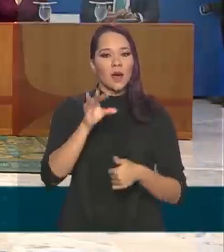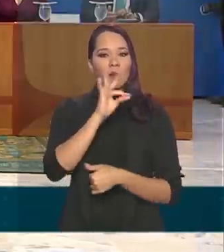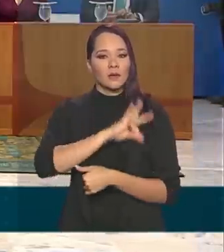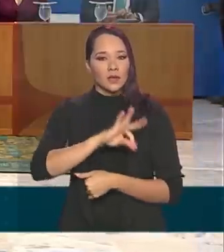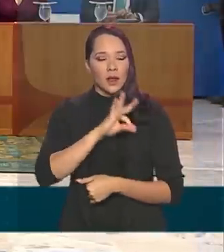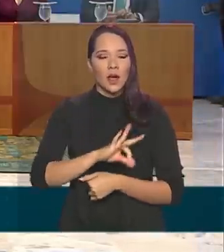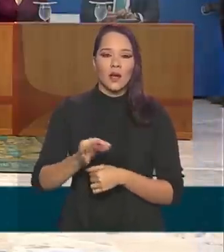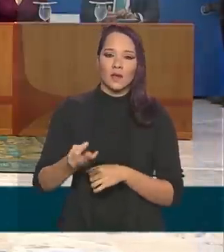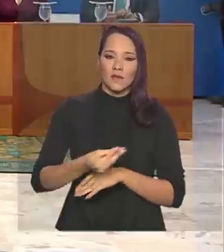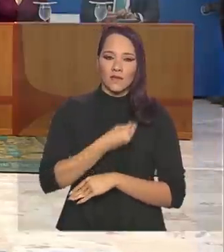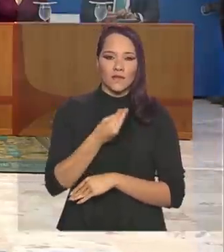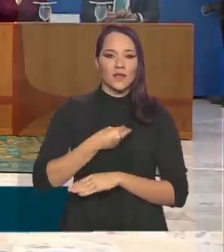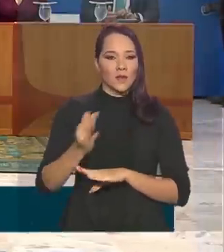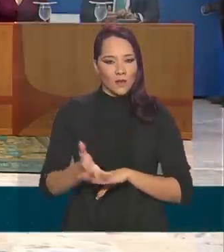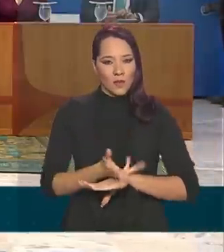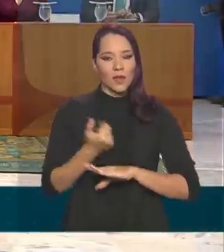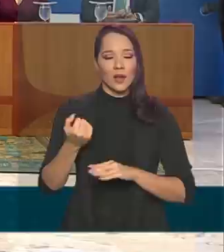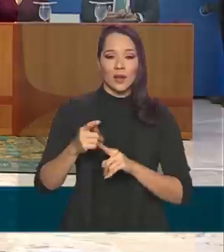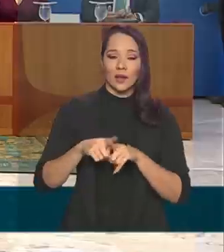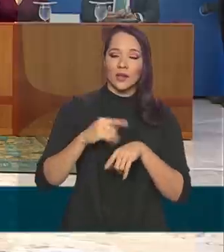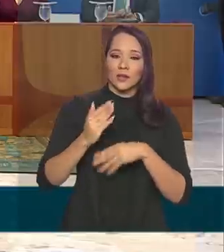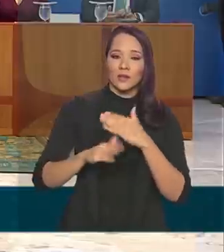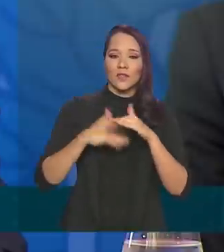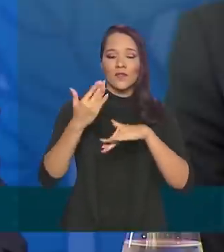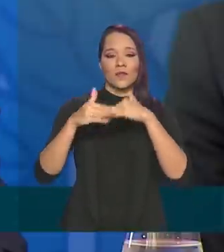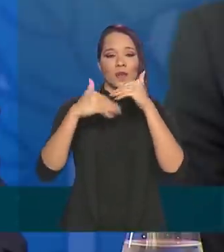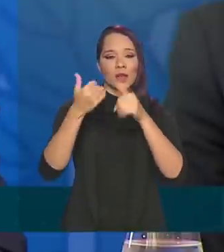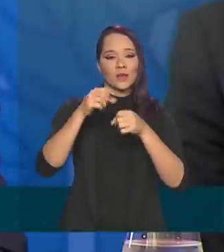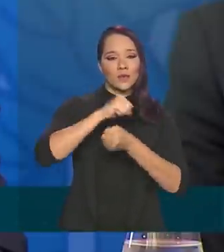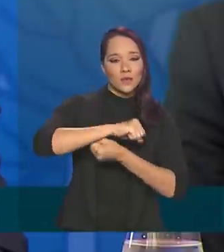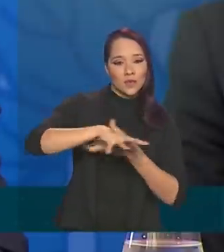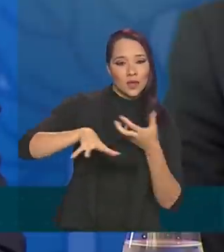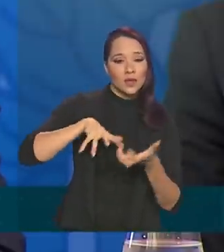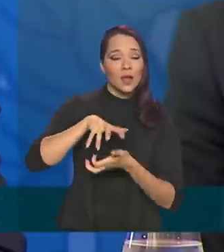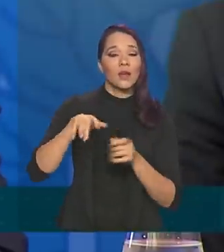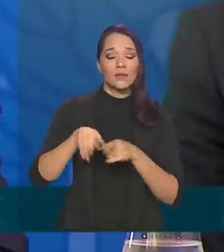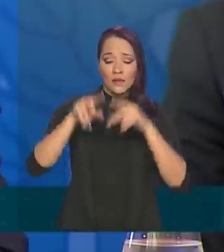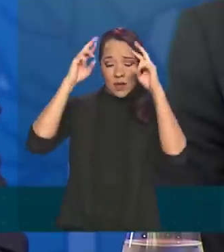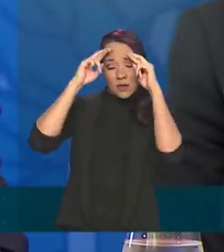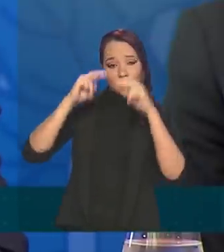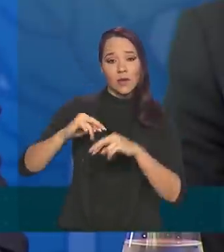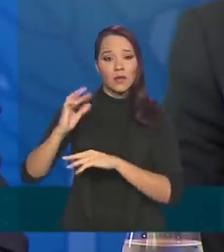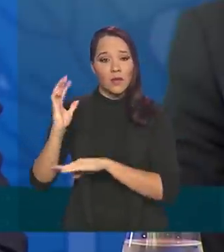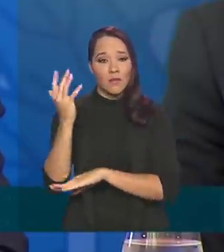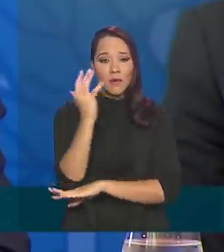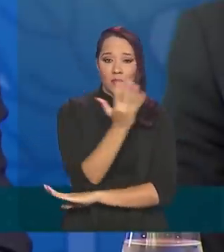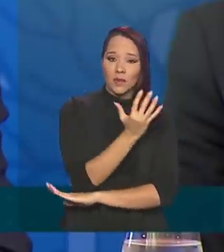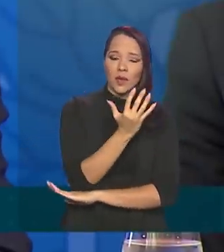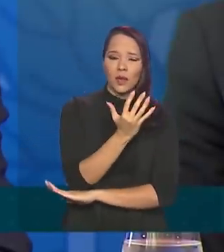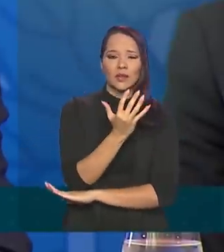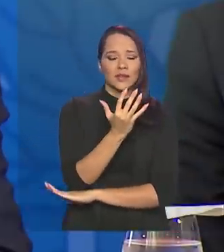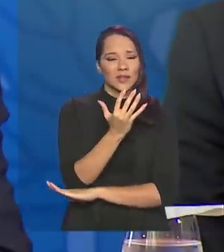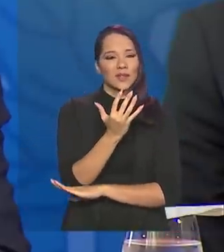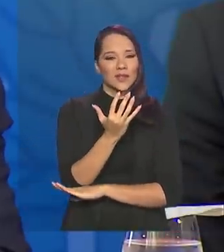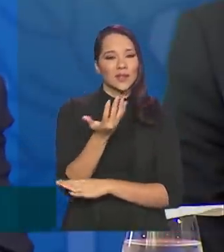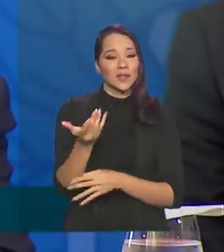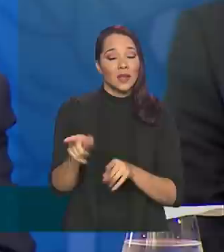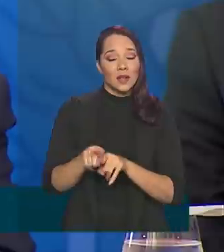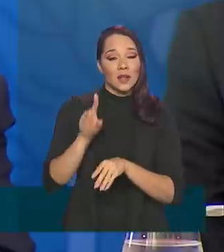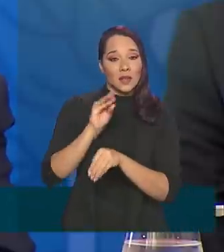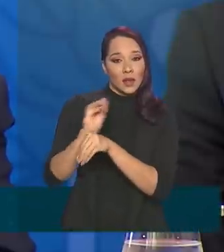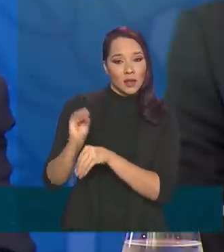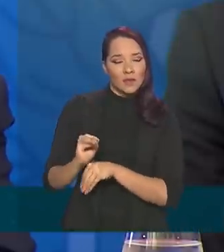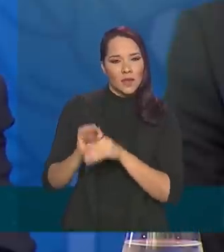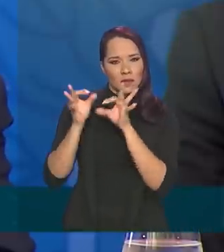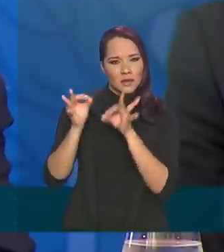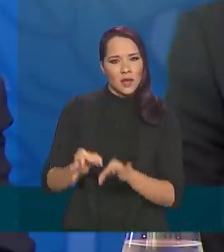vida, desenvolvimento sustentável, respeito ao meio ambiente, ecologia, tratamento